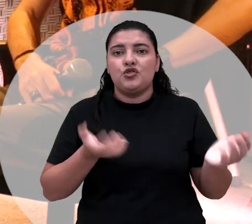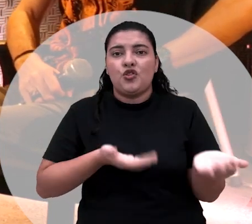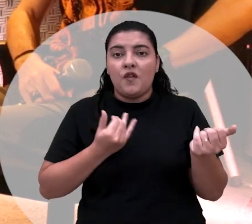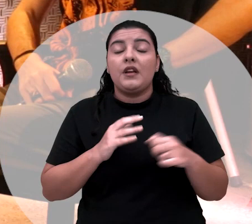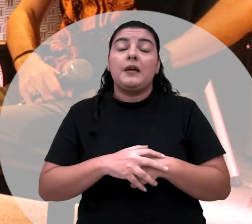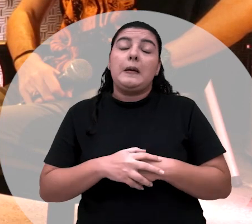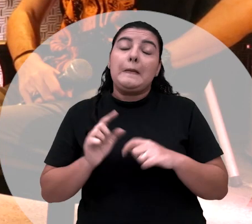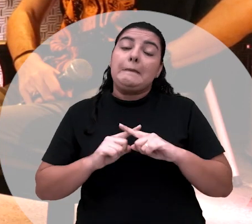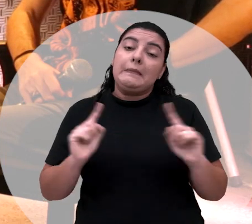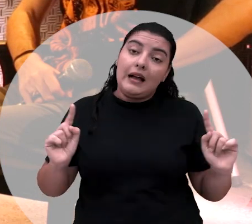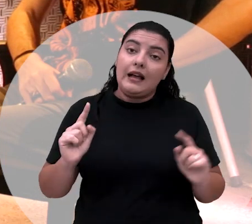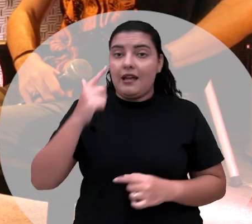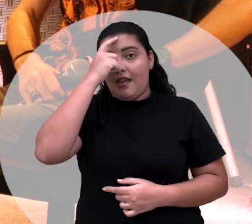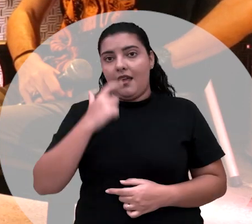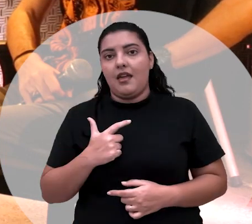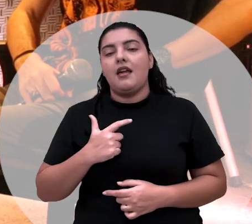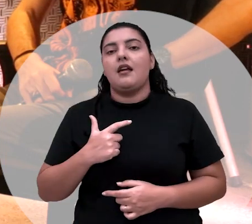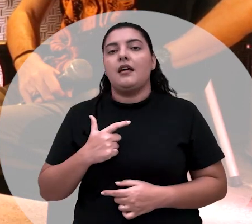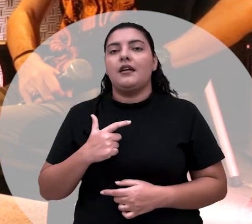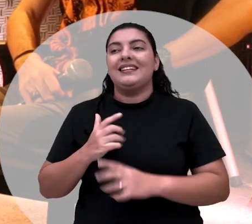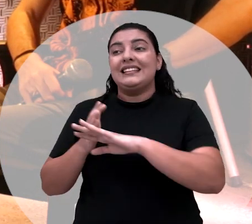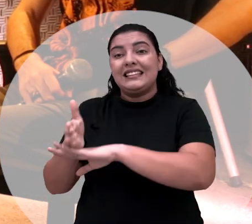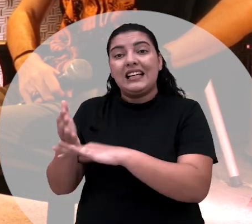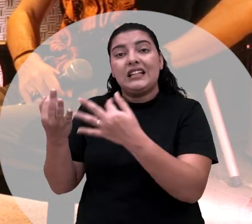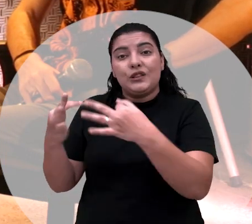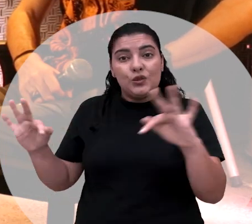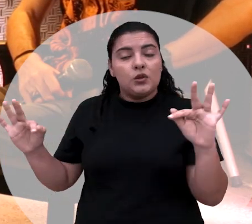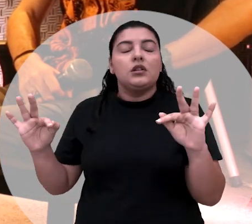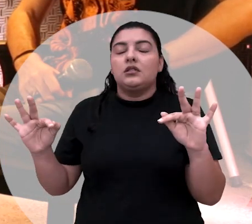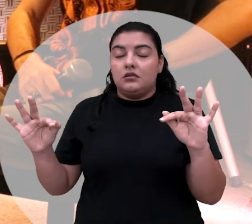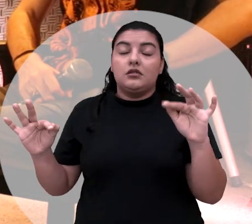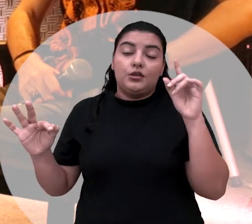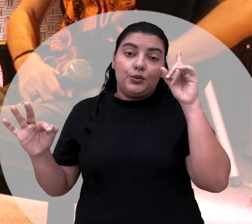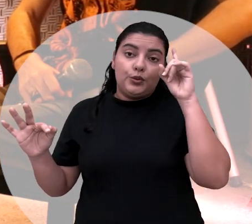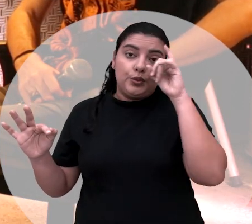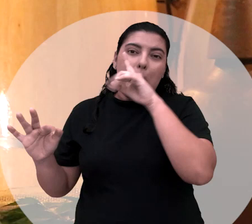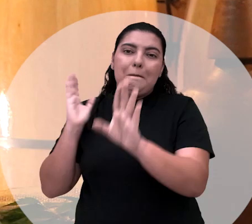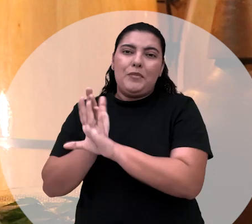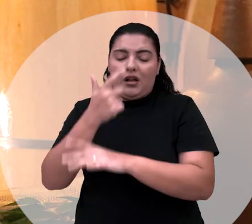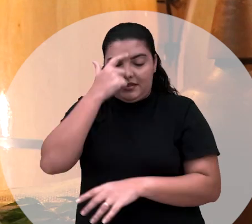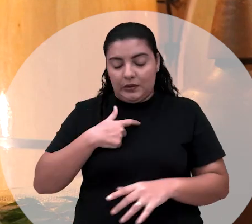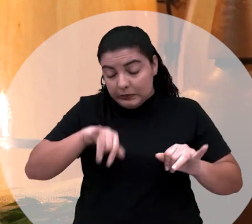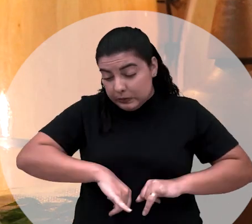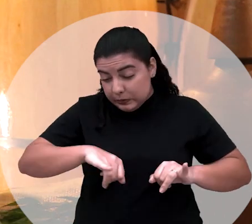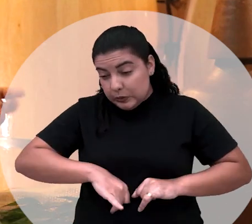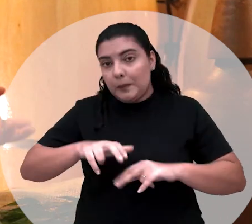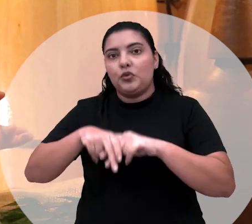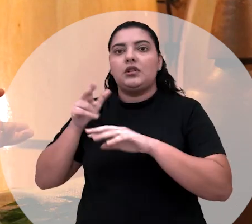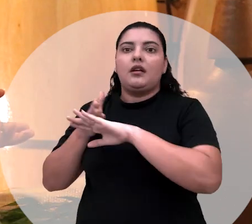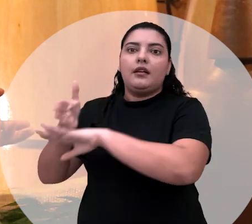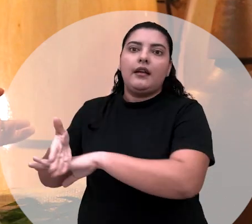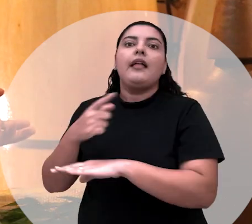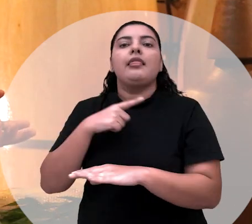Mas pessoas como eu, que entra pela dor, é bem complicado. Então, existe uma série de